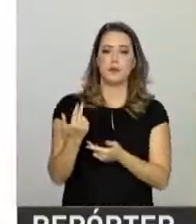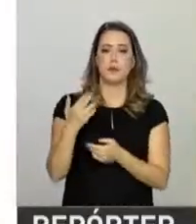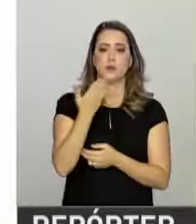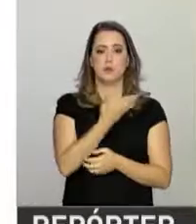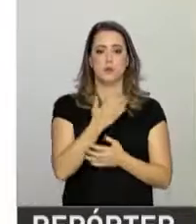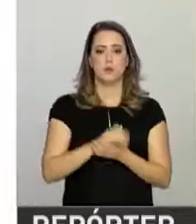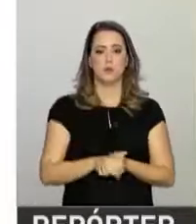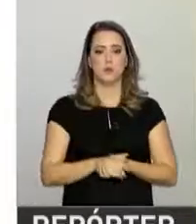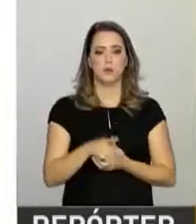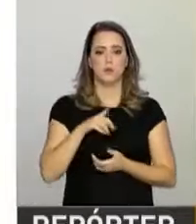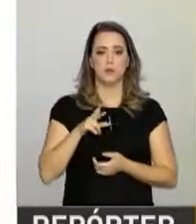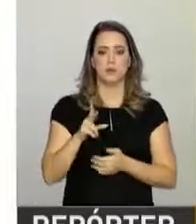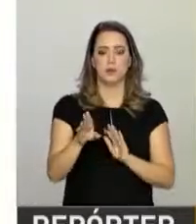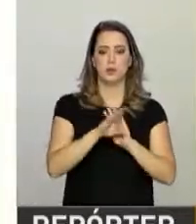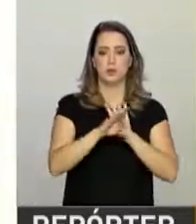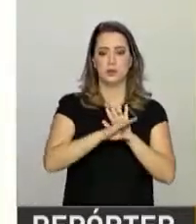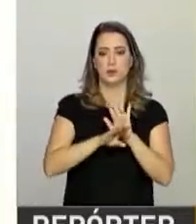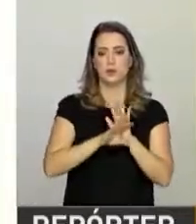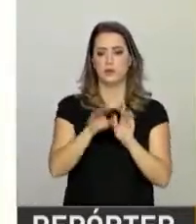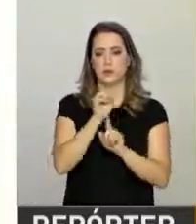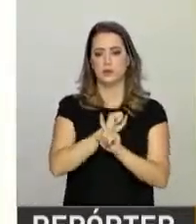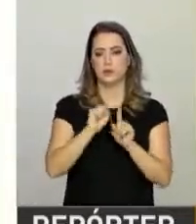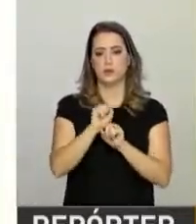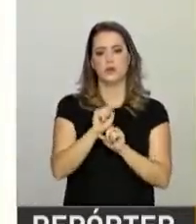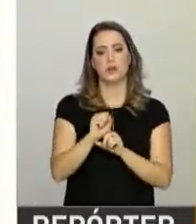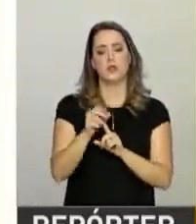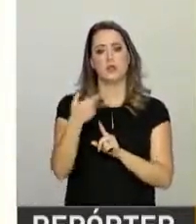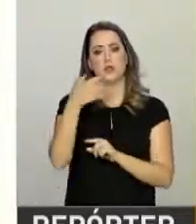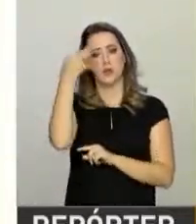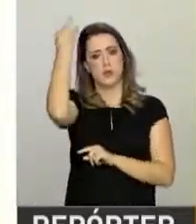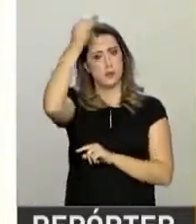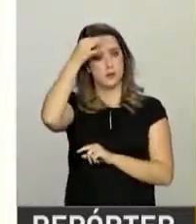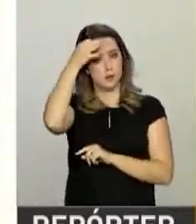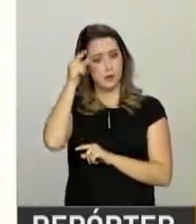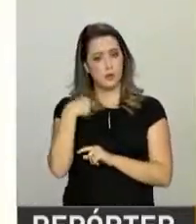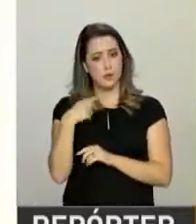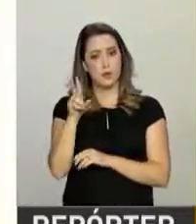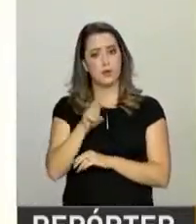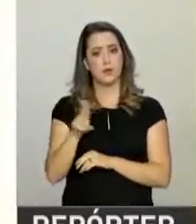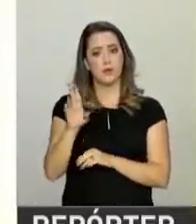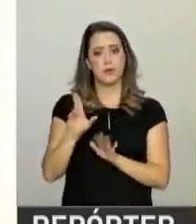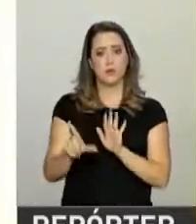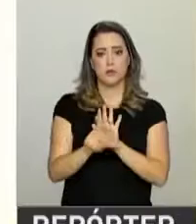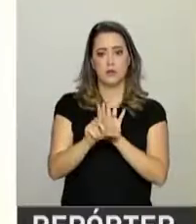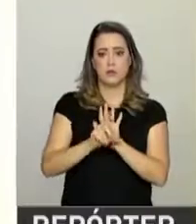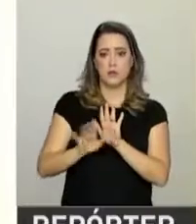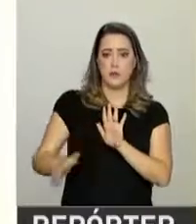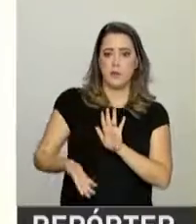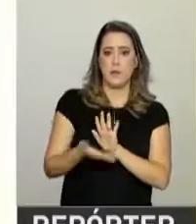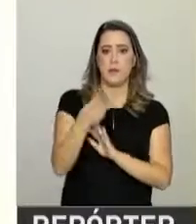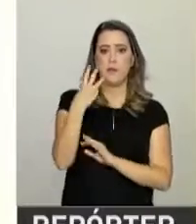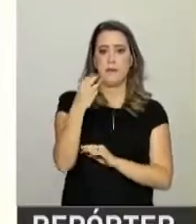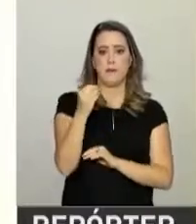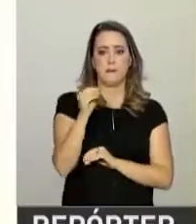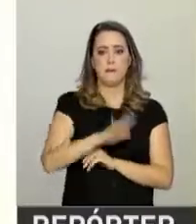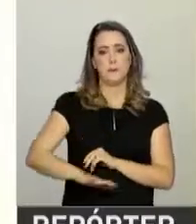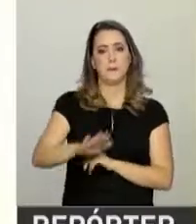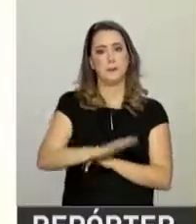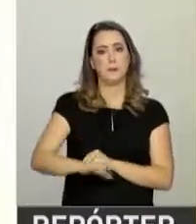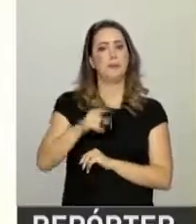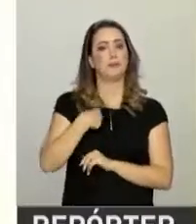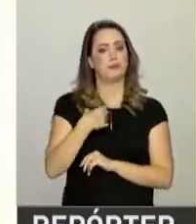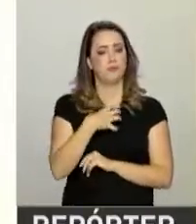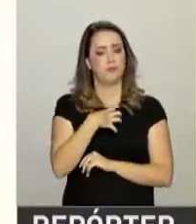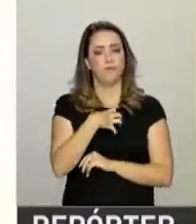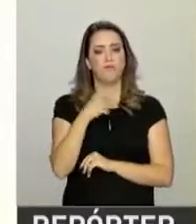Alisson. Eu mesmo tenho um projeto social em Vitória, que eu uso a lei de incentivo com 300 crianças carentes. Então isso